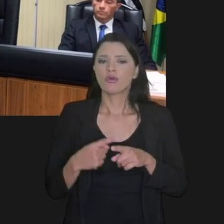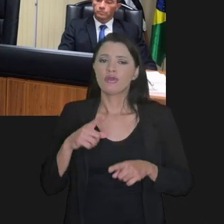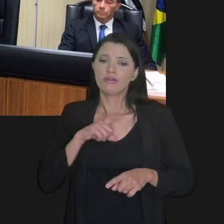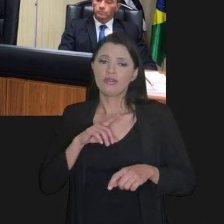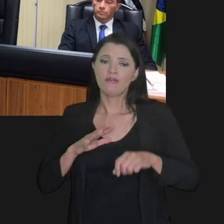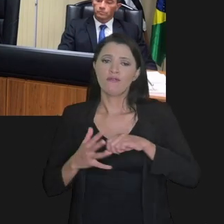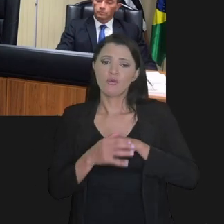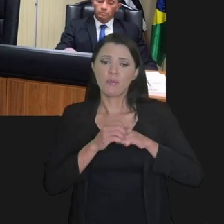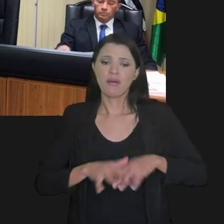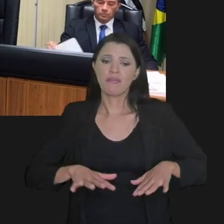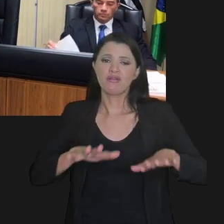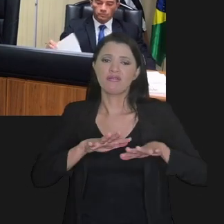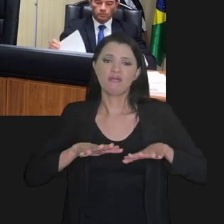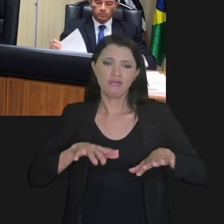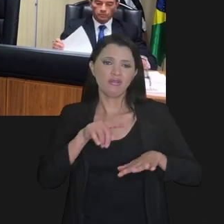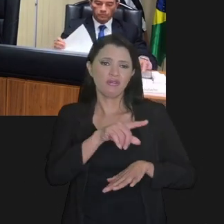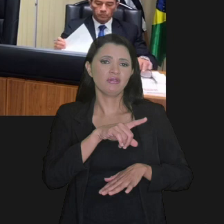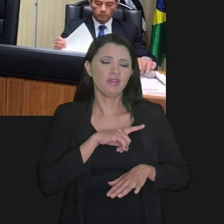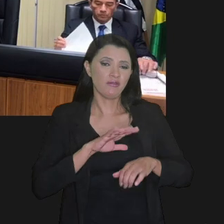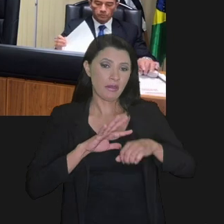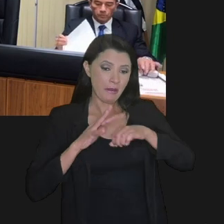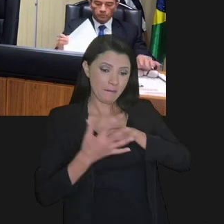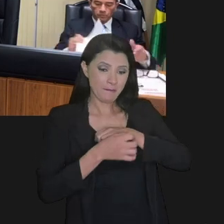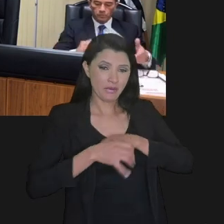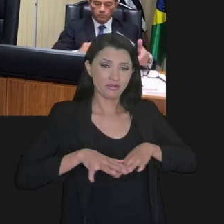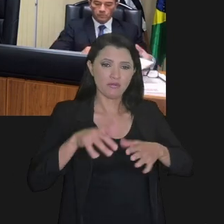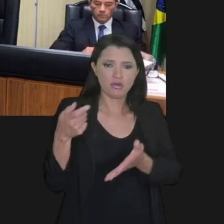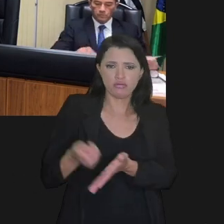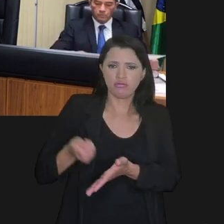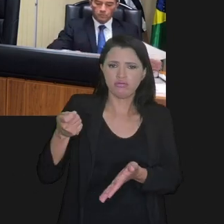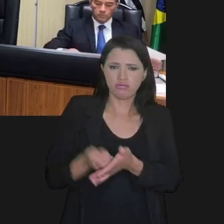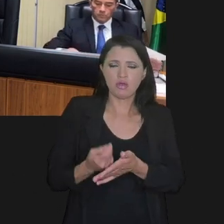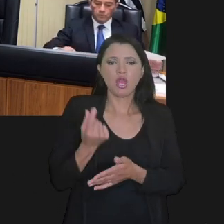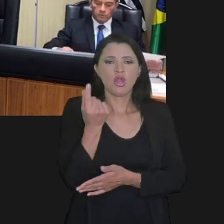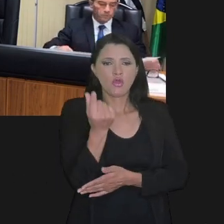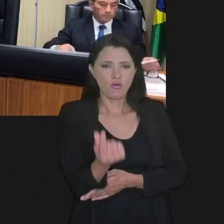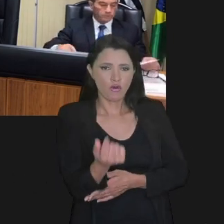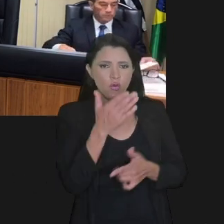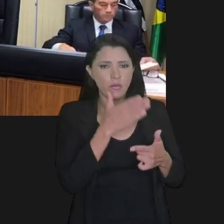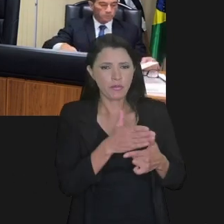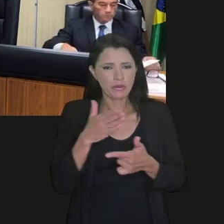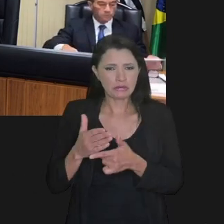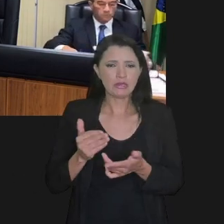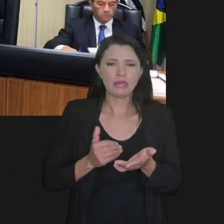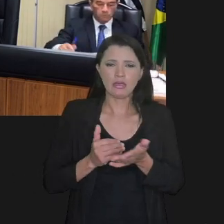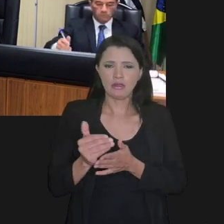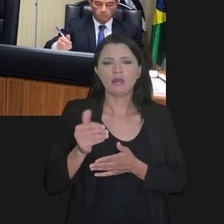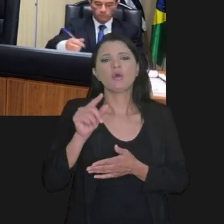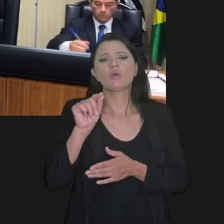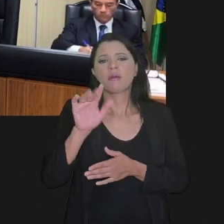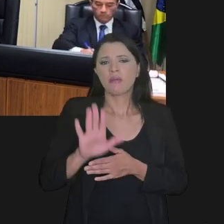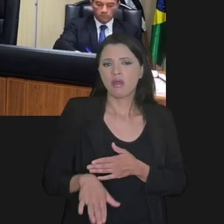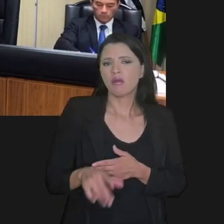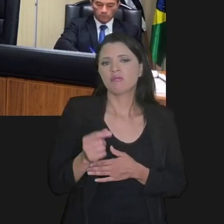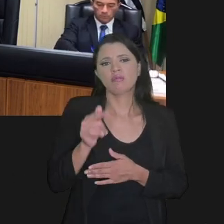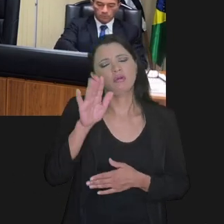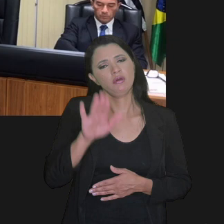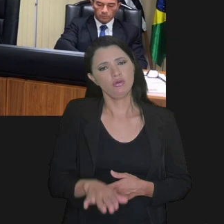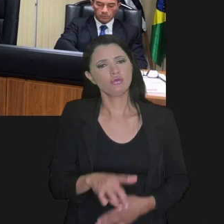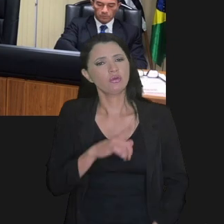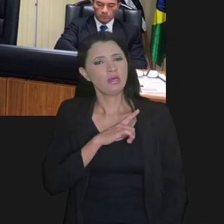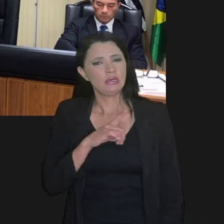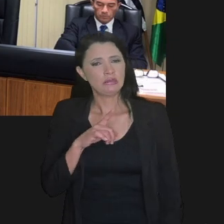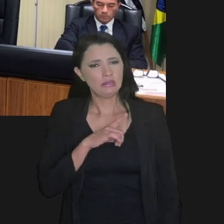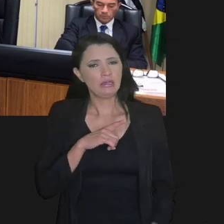E por quê? Porque tivemos uma pandemia no meio do caminho. Sim, a pandemia exigiu que os valores de parcelas iniciais